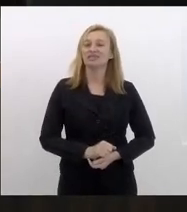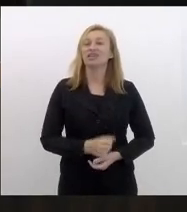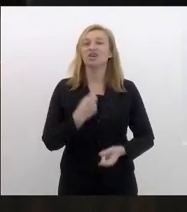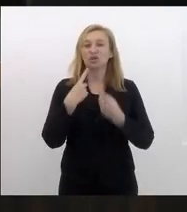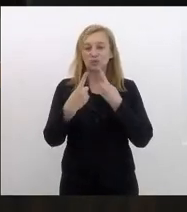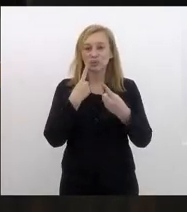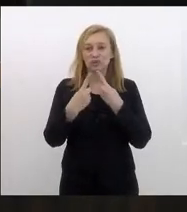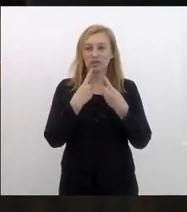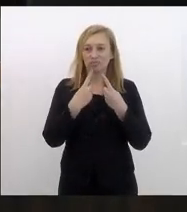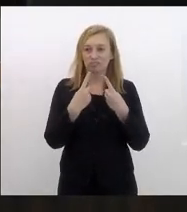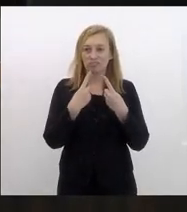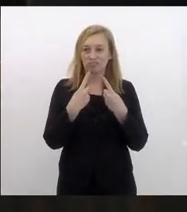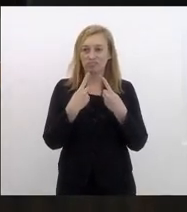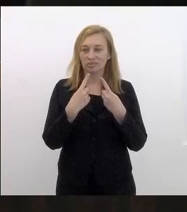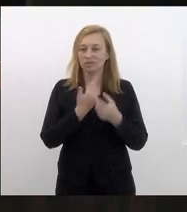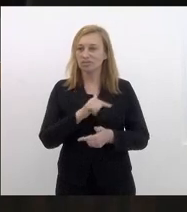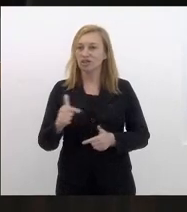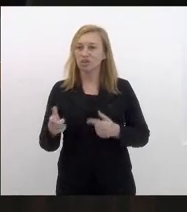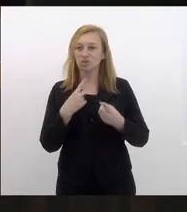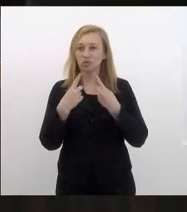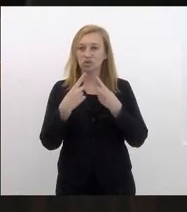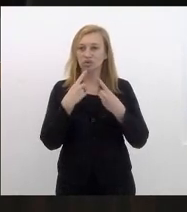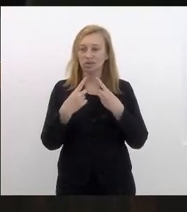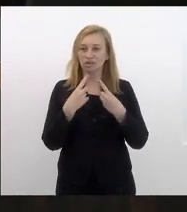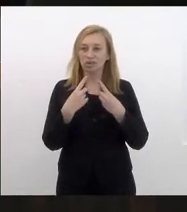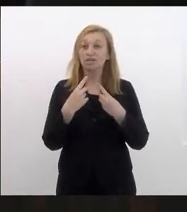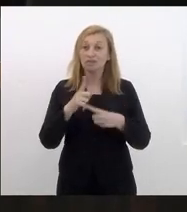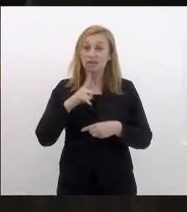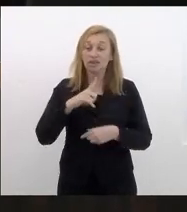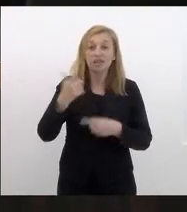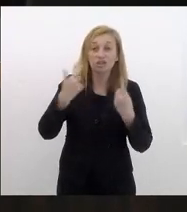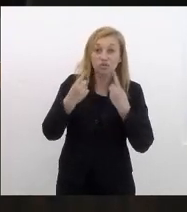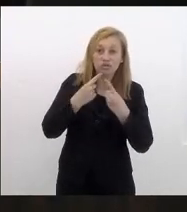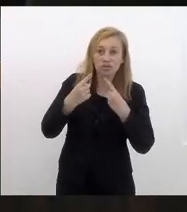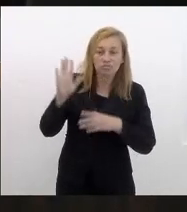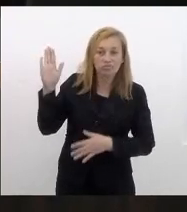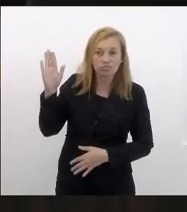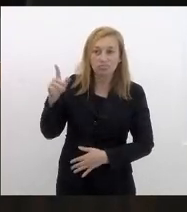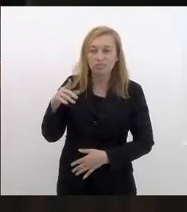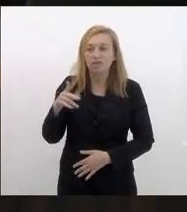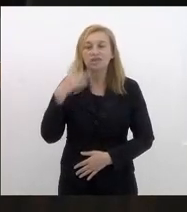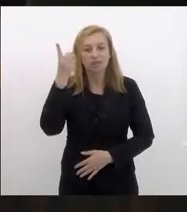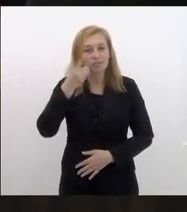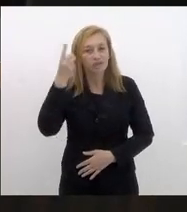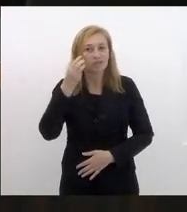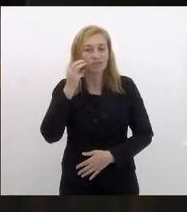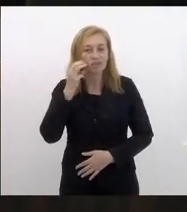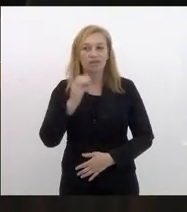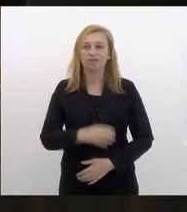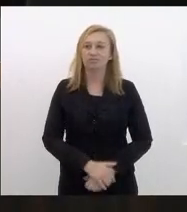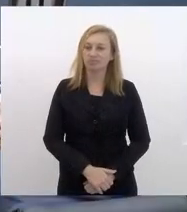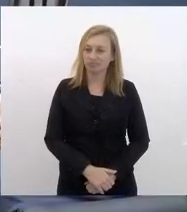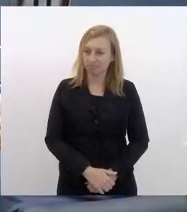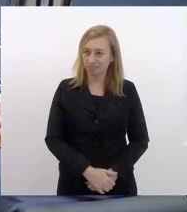em discussão em discussão não havendo quem queira discutir em discussão em discussão deputado Valdeque Carneiro